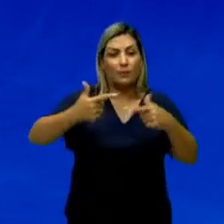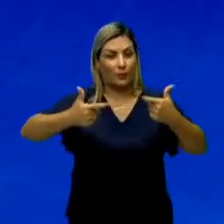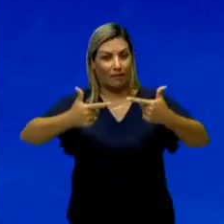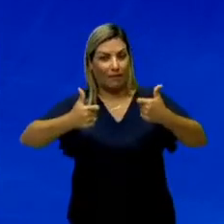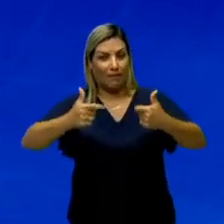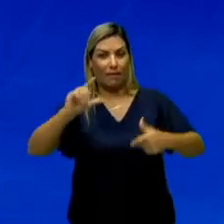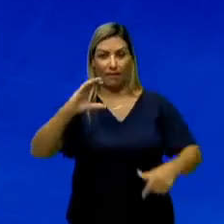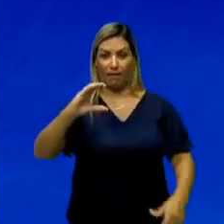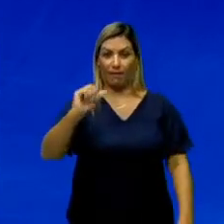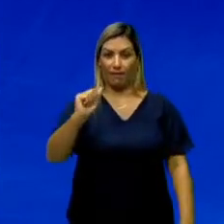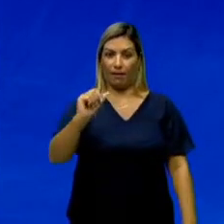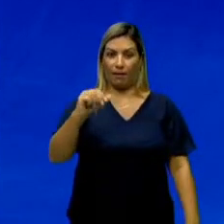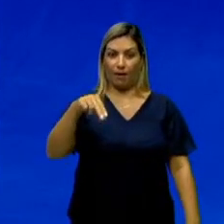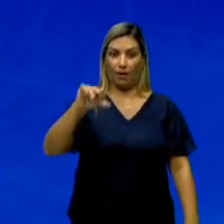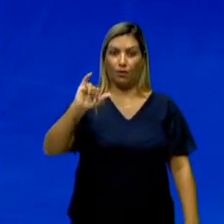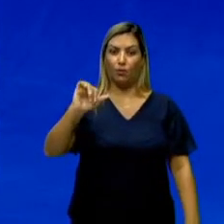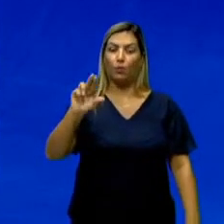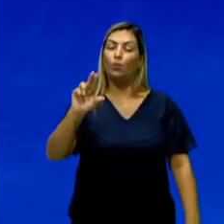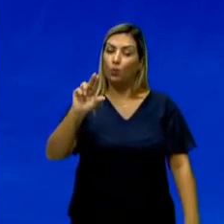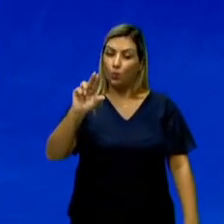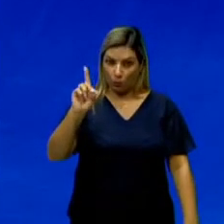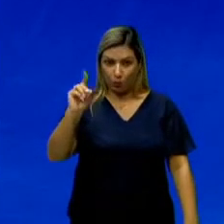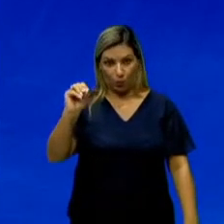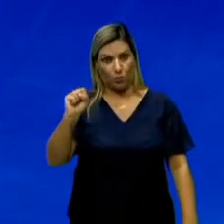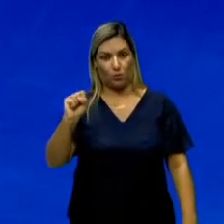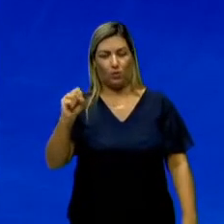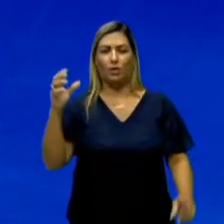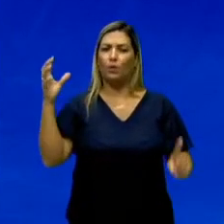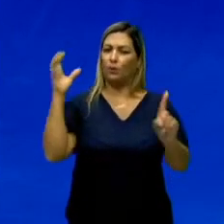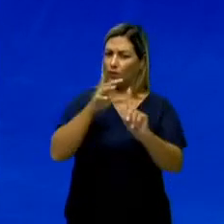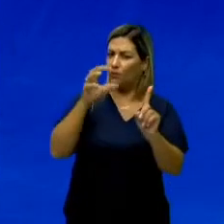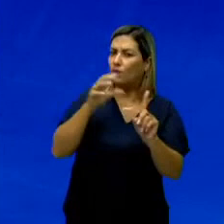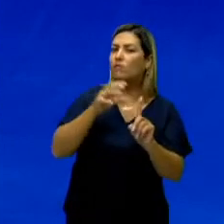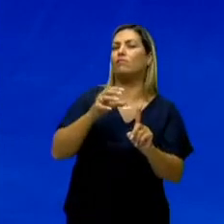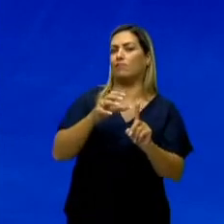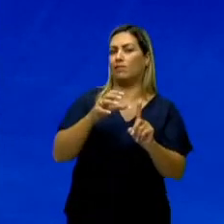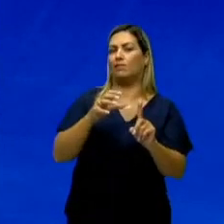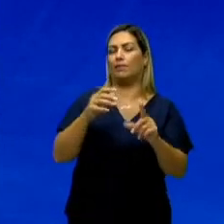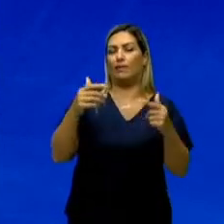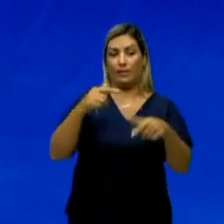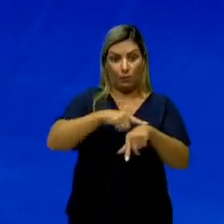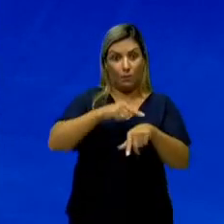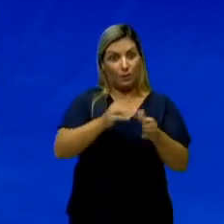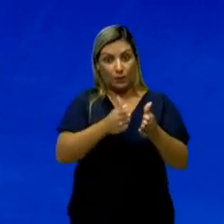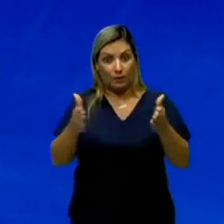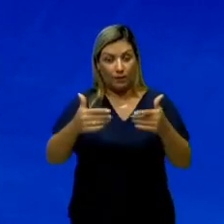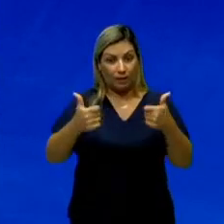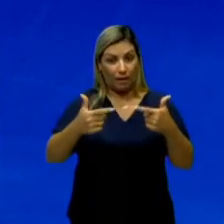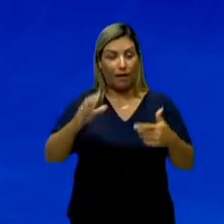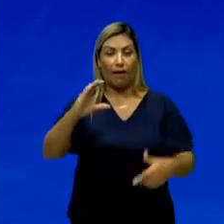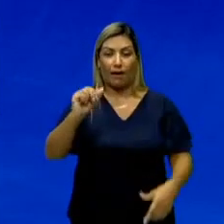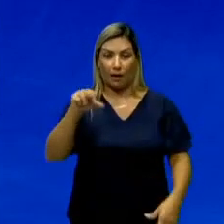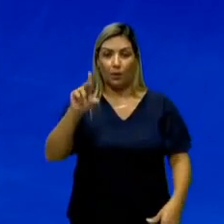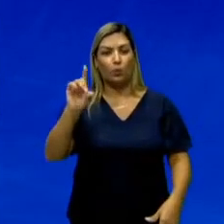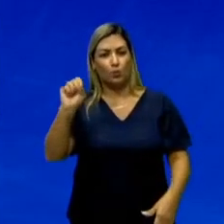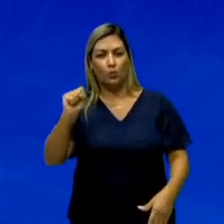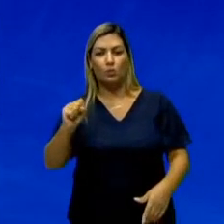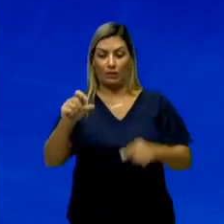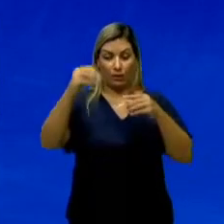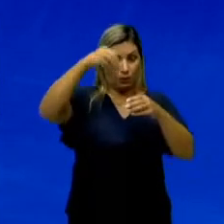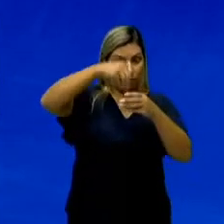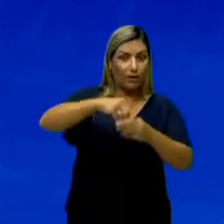histórico influencia na produção literária. Então, você tem que ter isso muito claro na sua cabeça. A literatura é